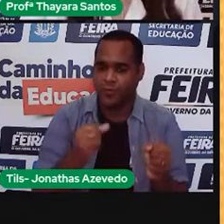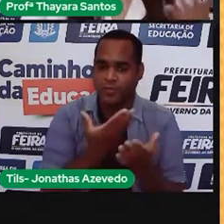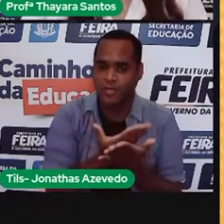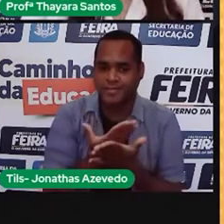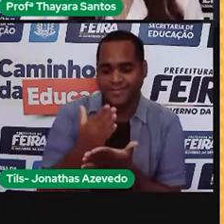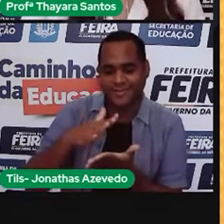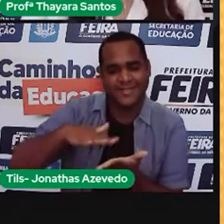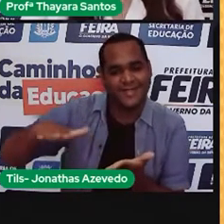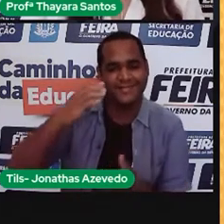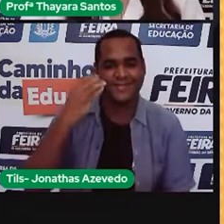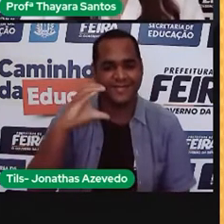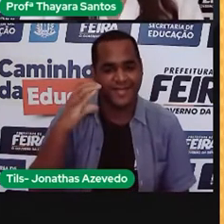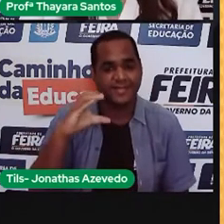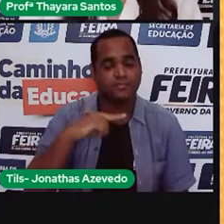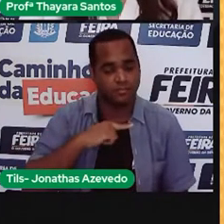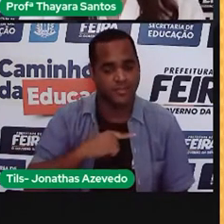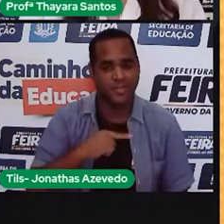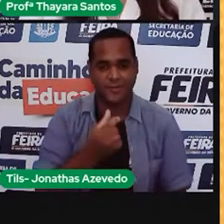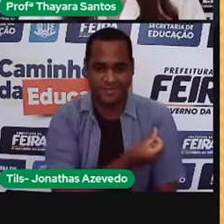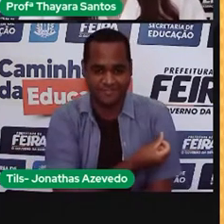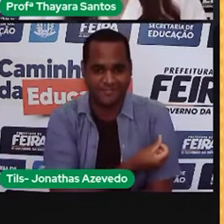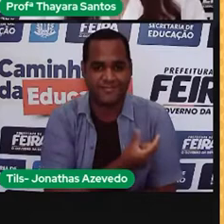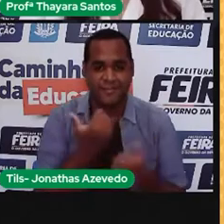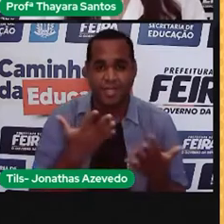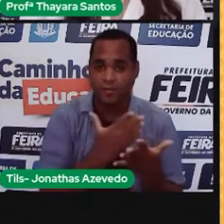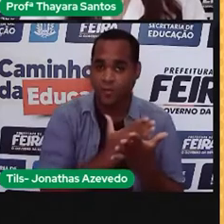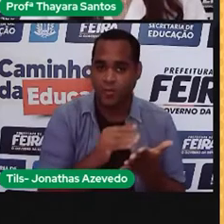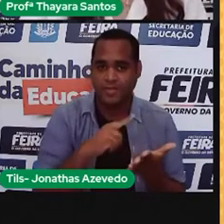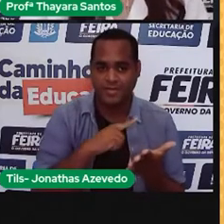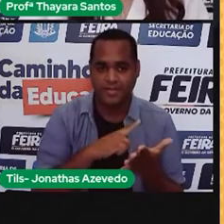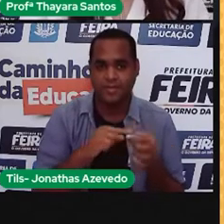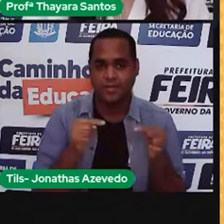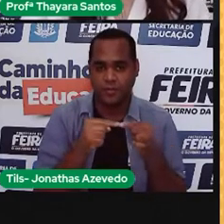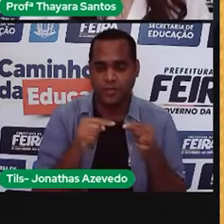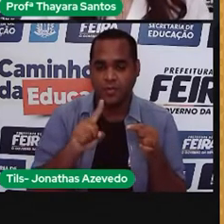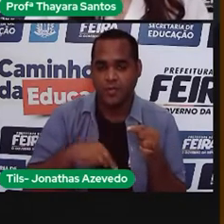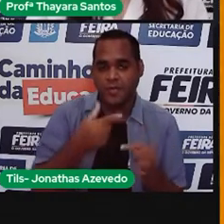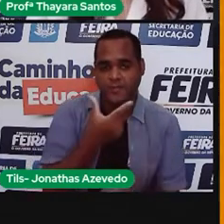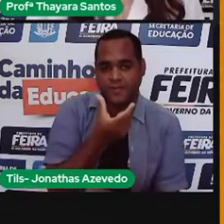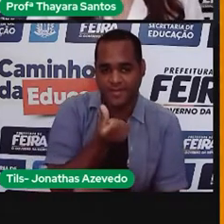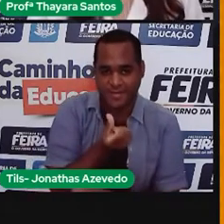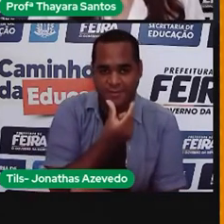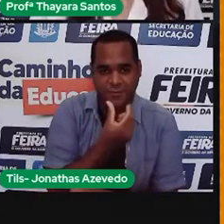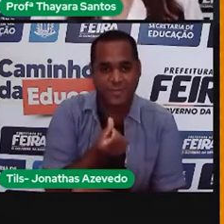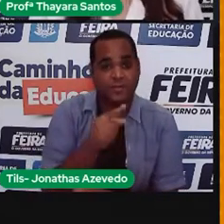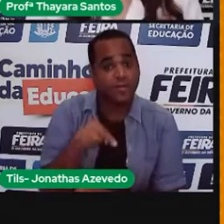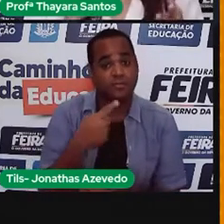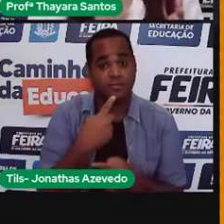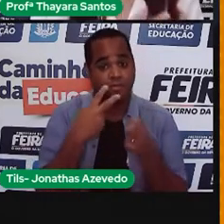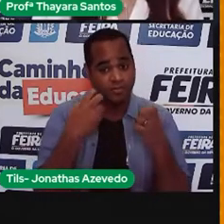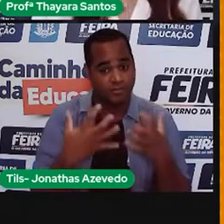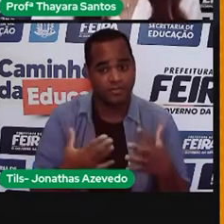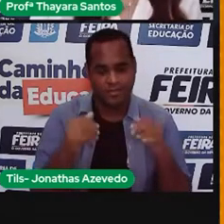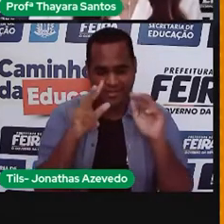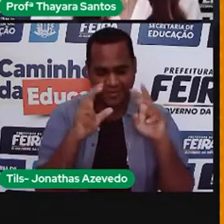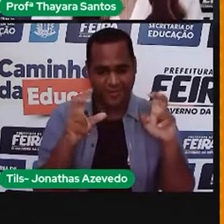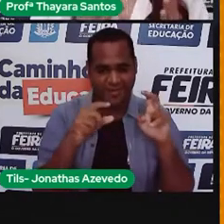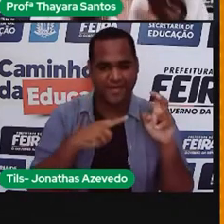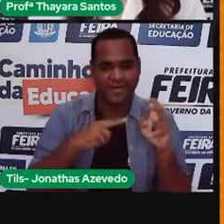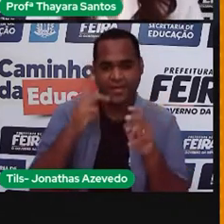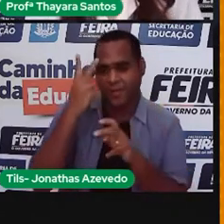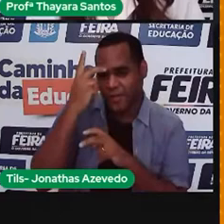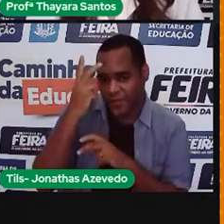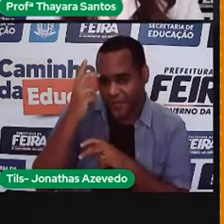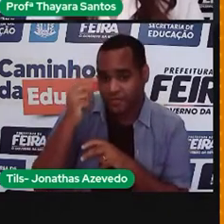Ciências do sexto ano e vamos começar agora a aula de número 26. Vamos continuar falando sobre materiais sintéticos